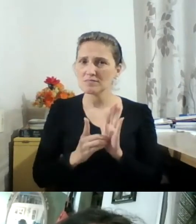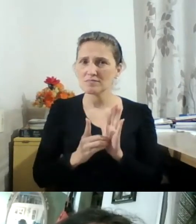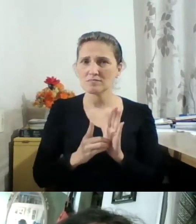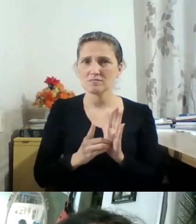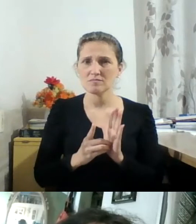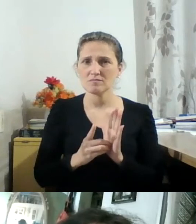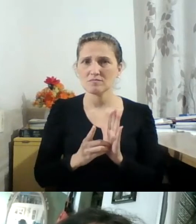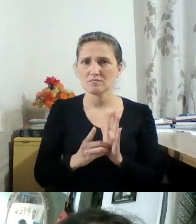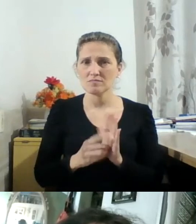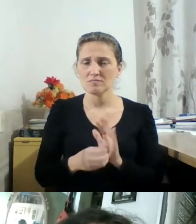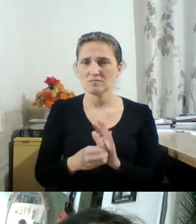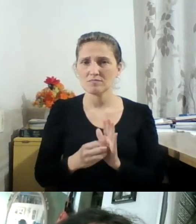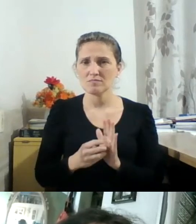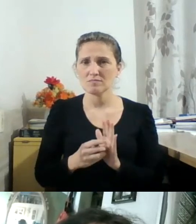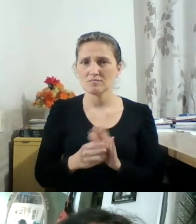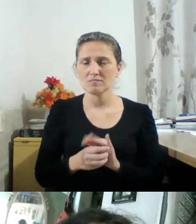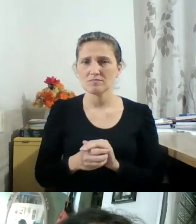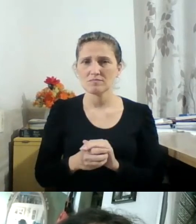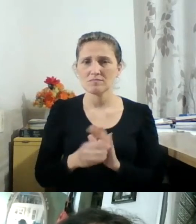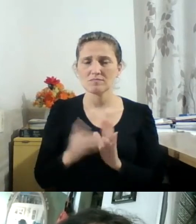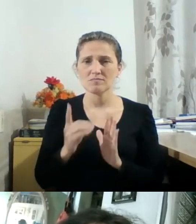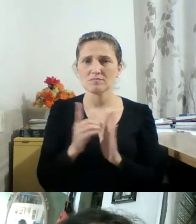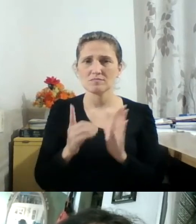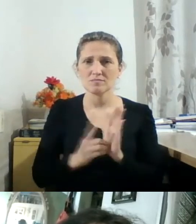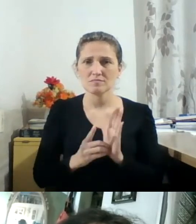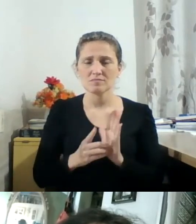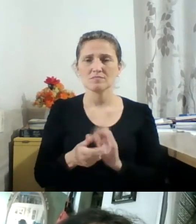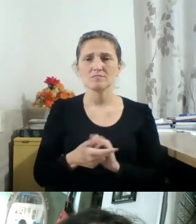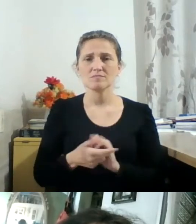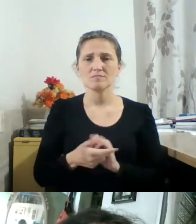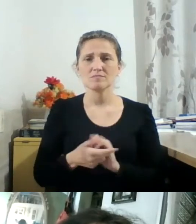editado pelo Instituto Moreira Salles, já são 20 anos,